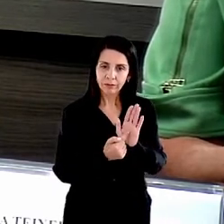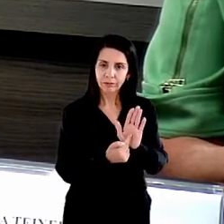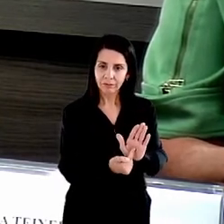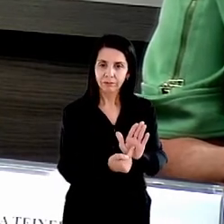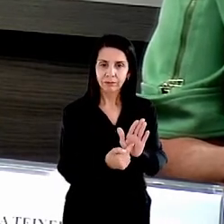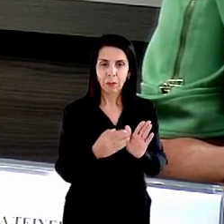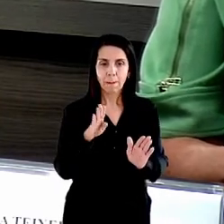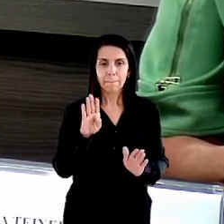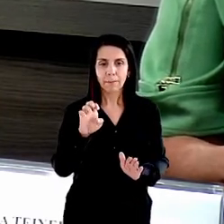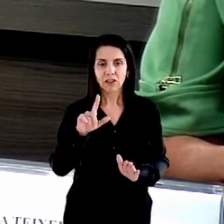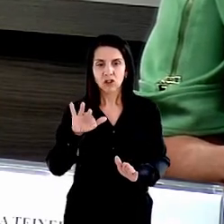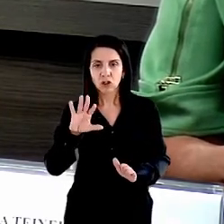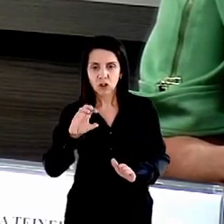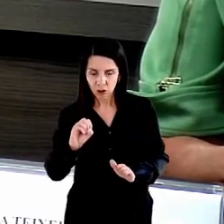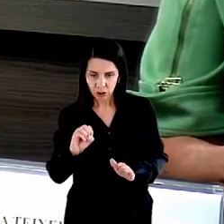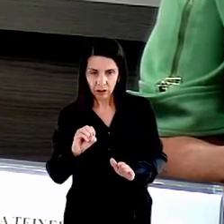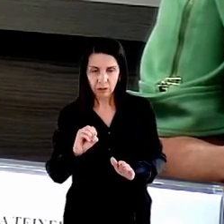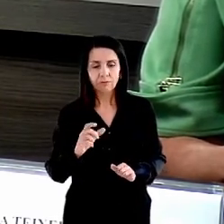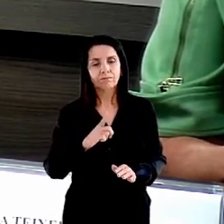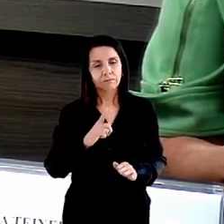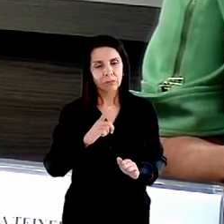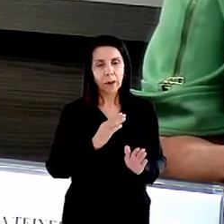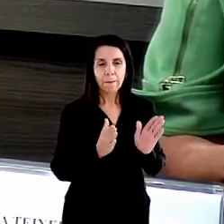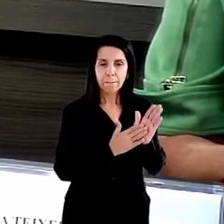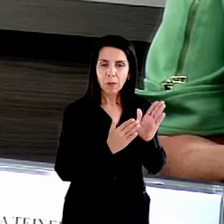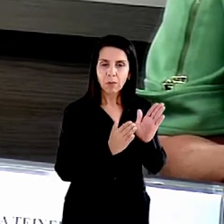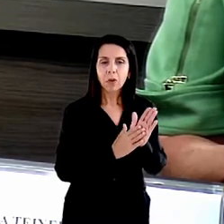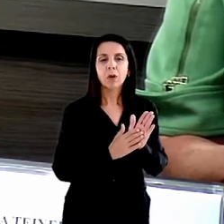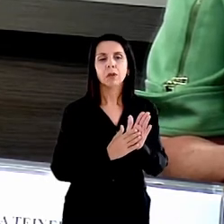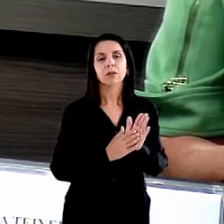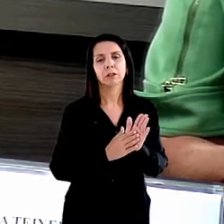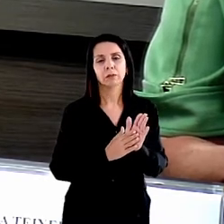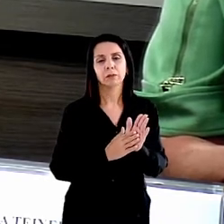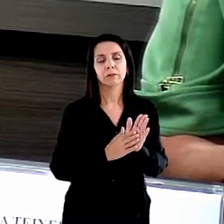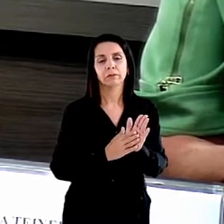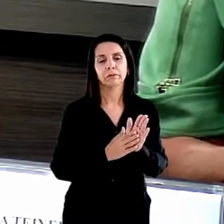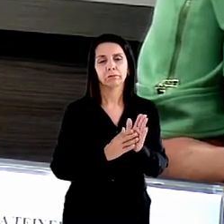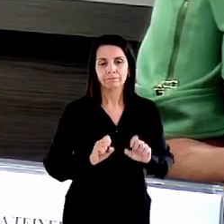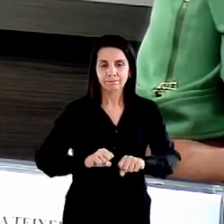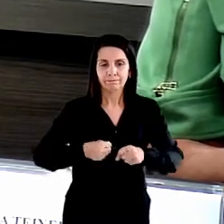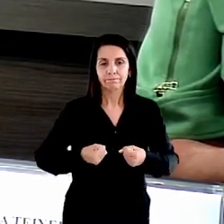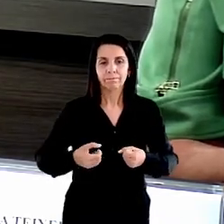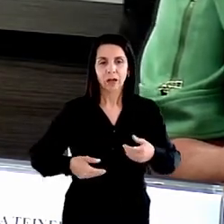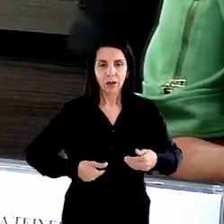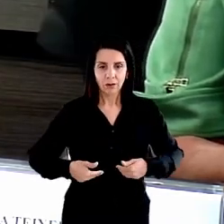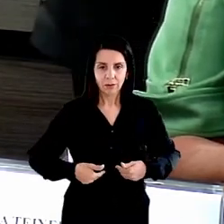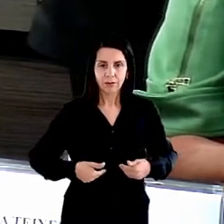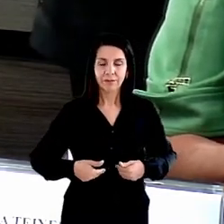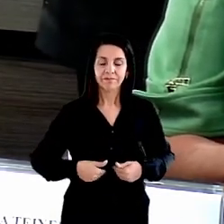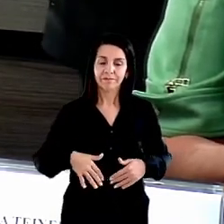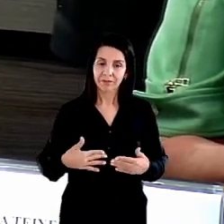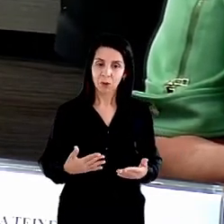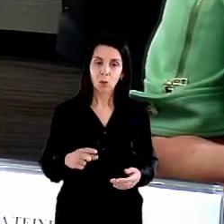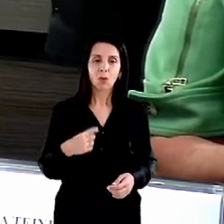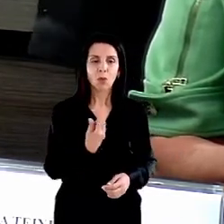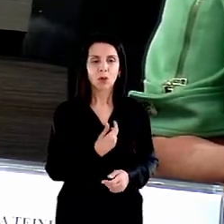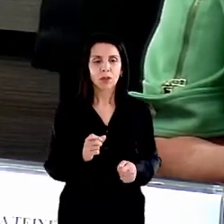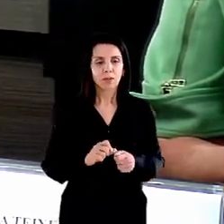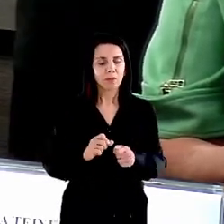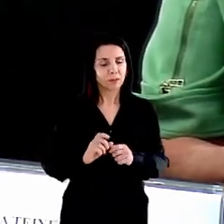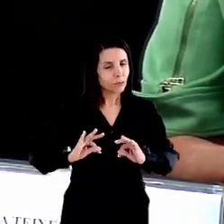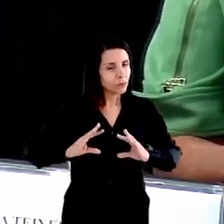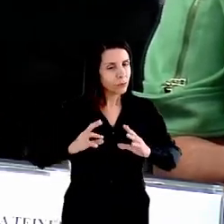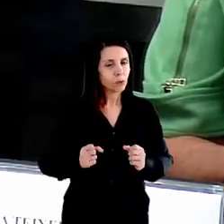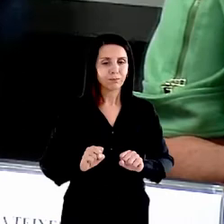de políticas públicas para o combate à fome. Ou seja, na verdade, gente tem feito tudo o que o poder público deveria